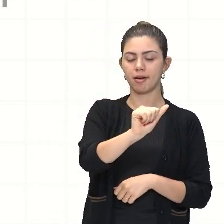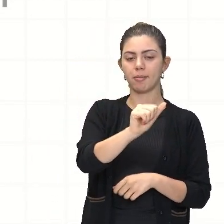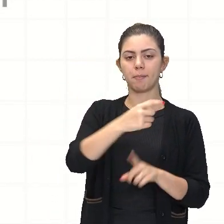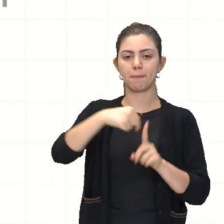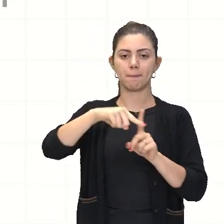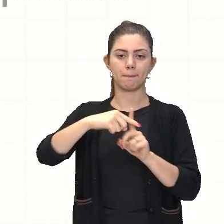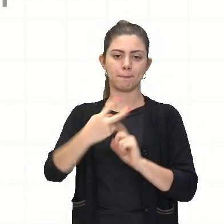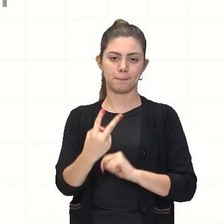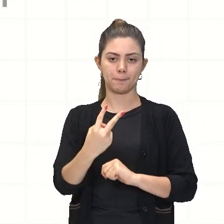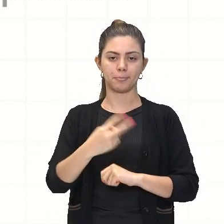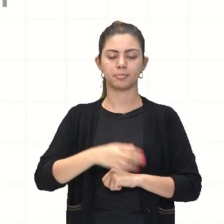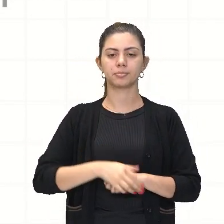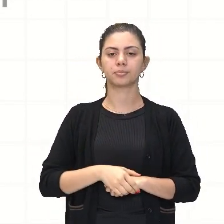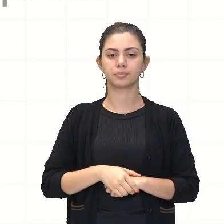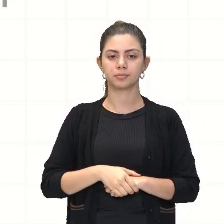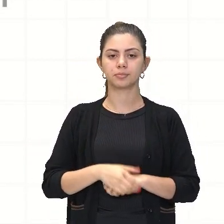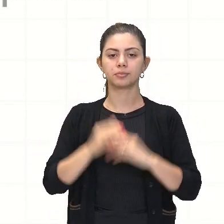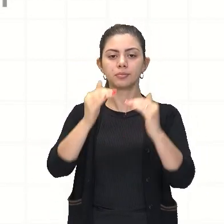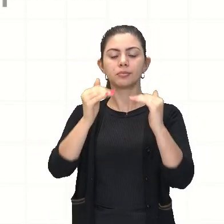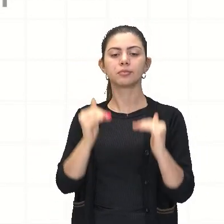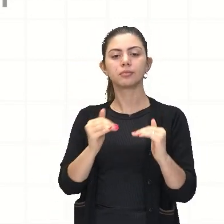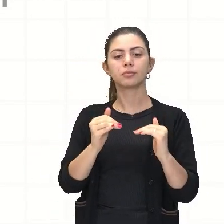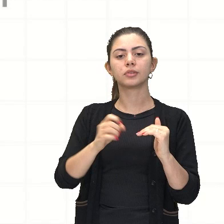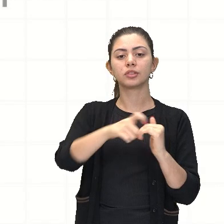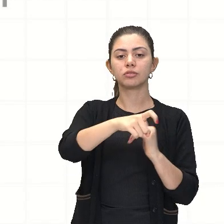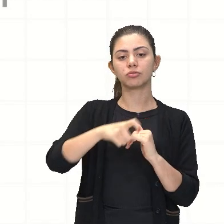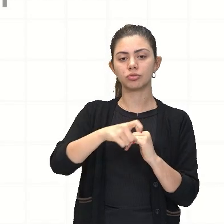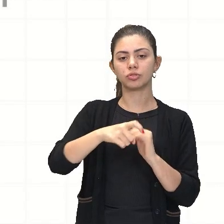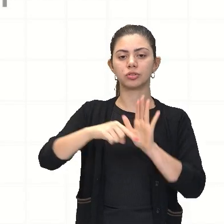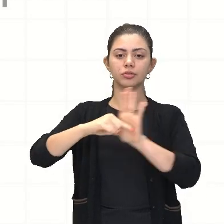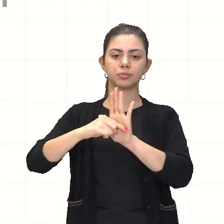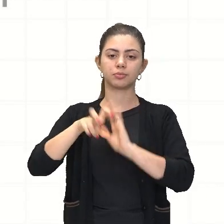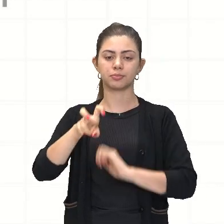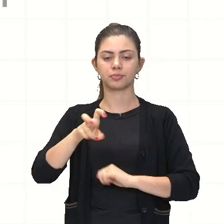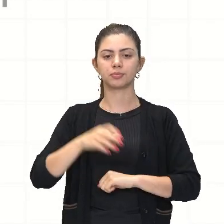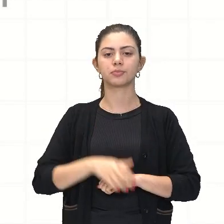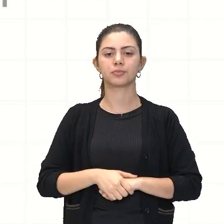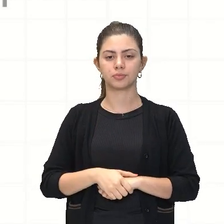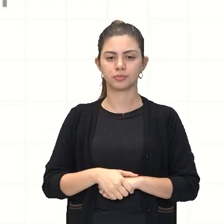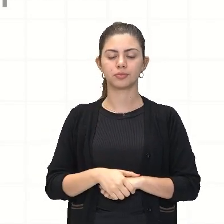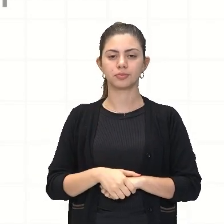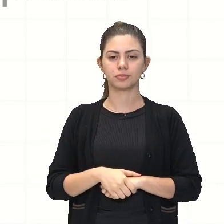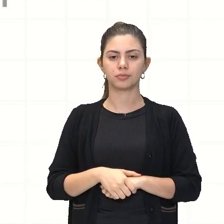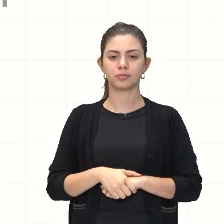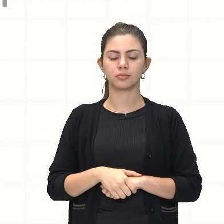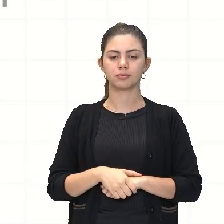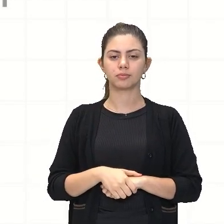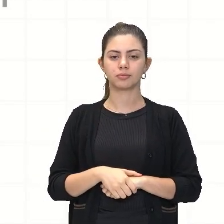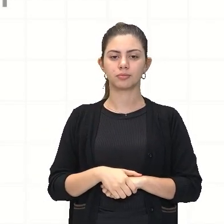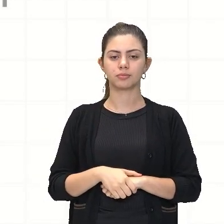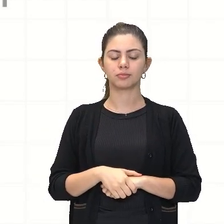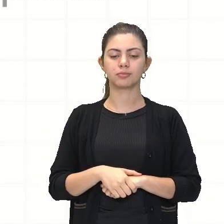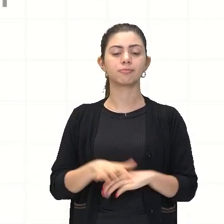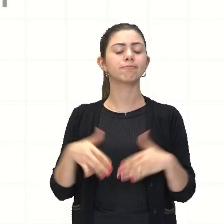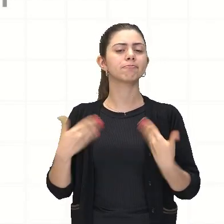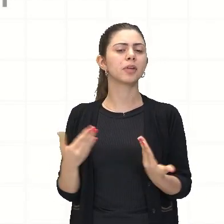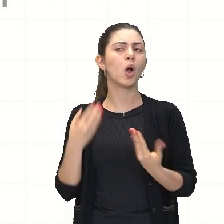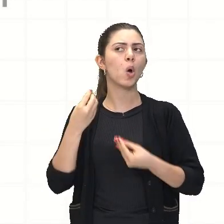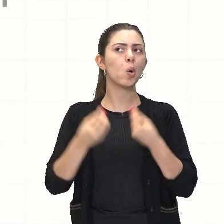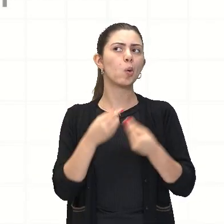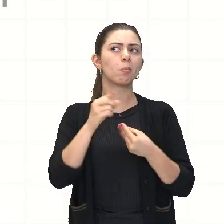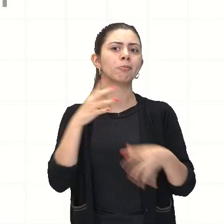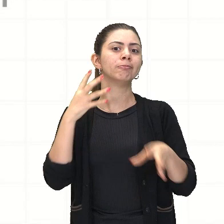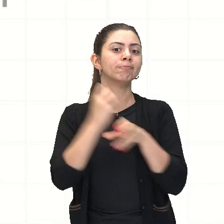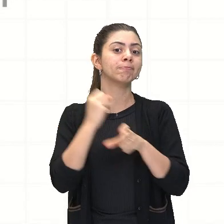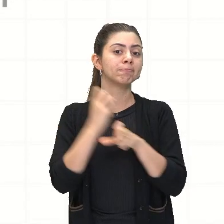2 e eu tenho X menos 5, né? Agora, como resolver,